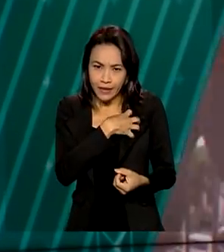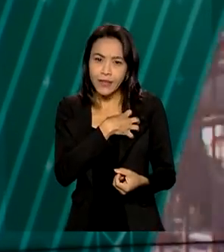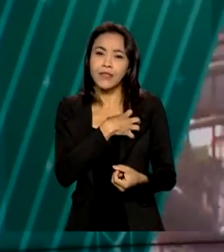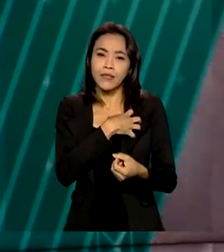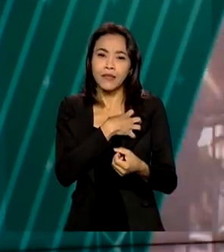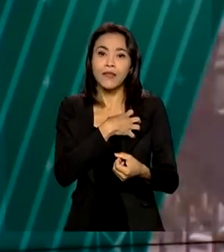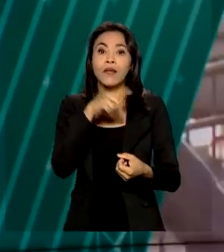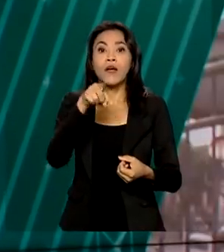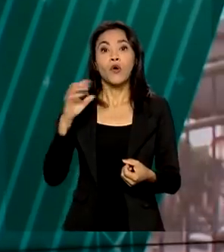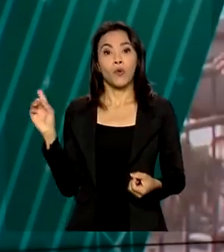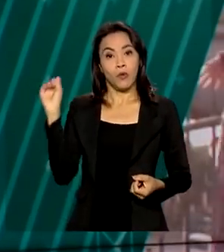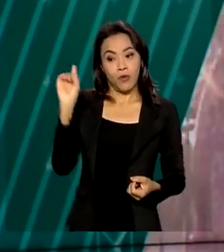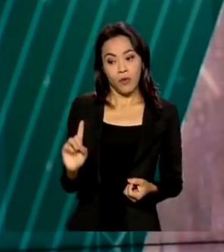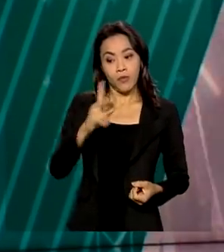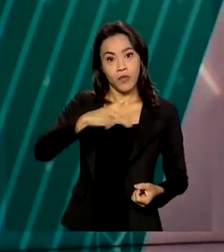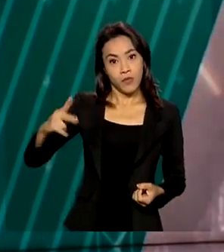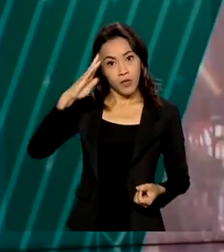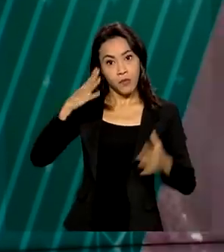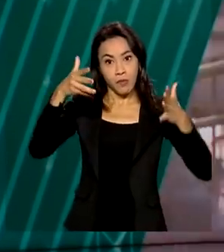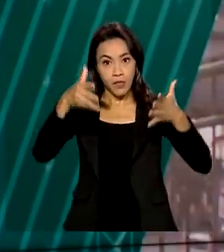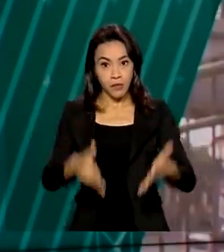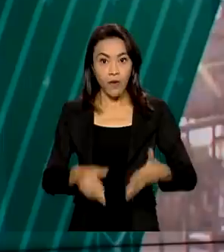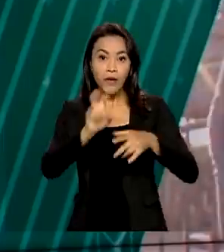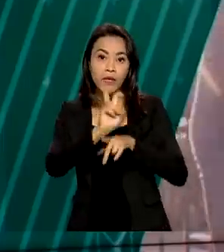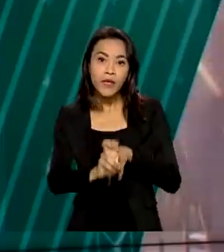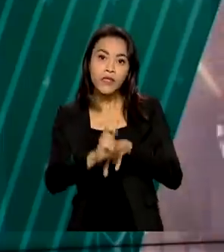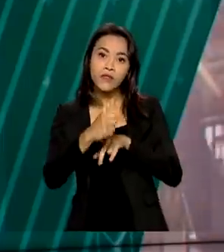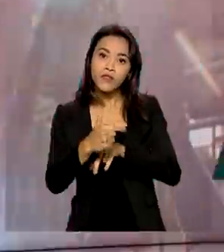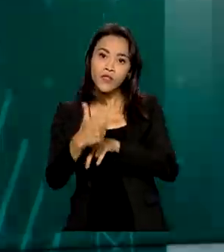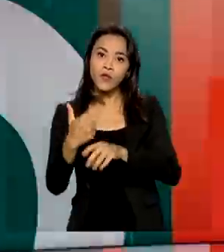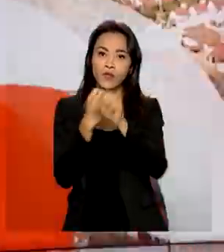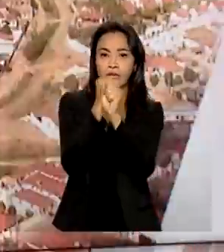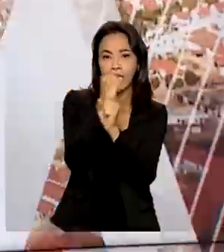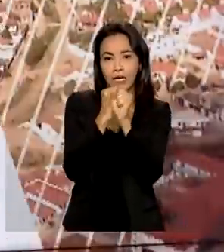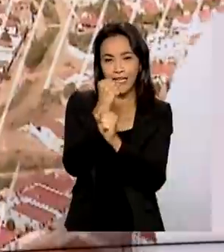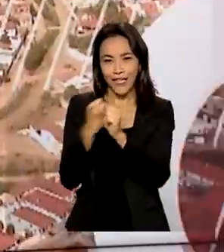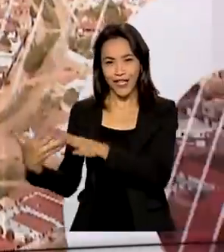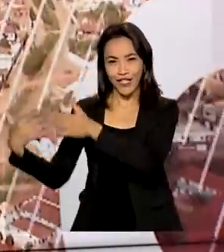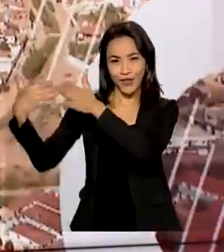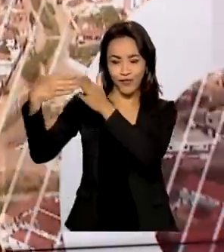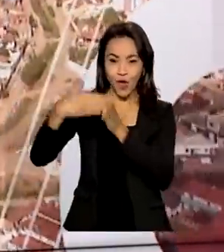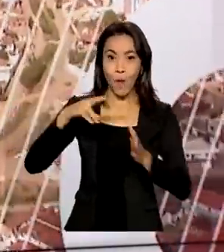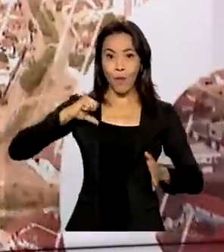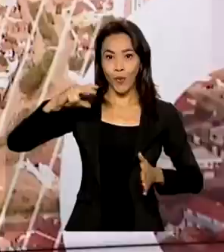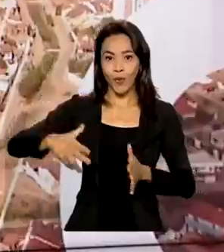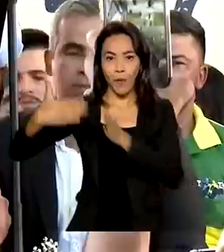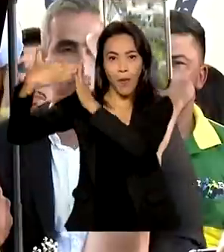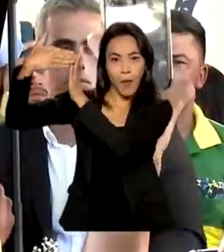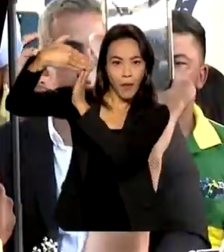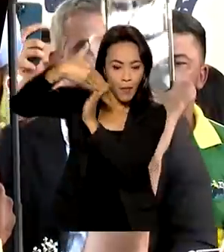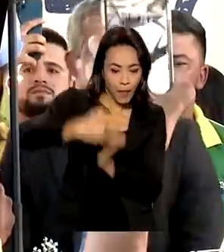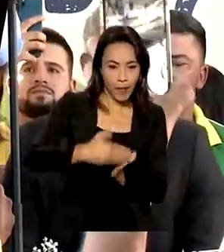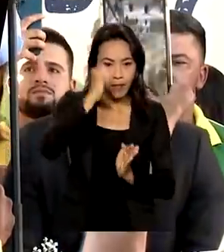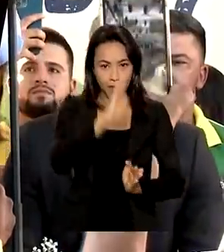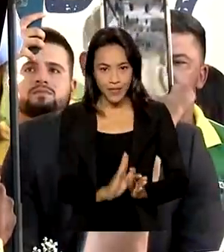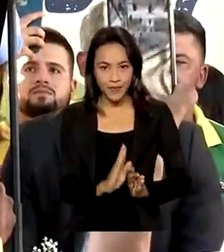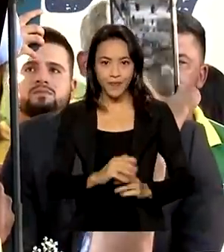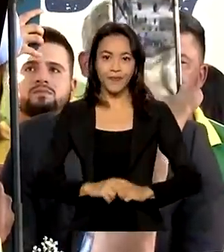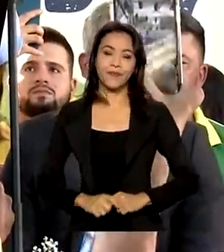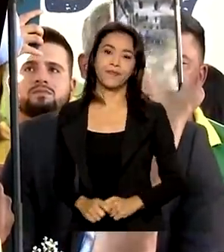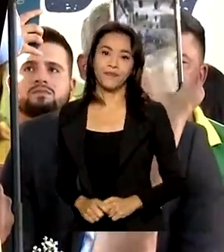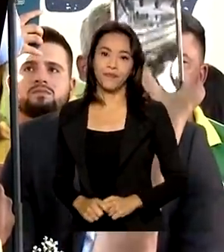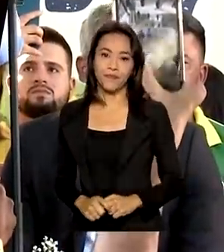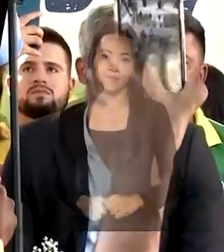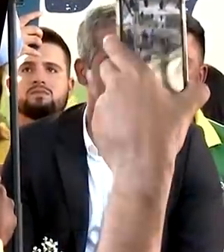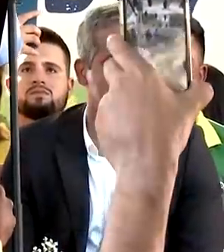cerimônia em homenagem aos 522 anos da chegada dos portugueses ao Brasil. Não há diferença nenhuma